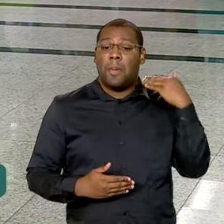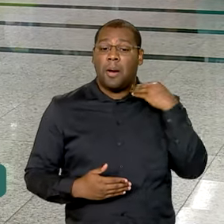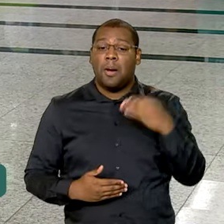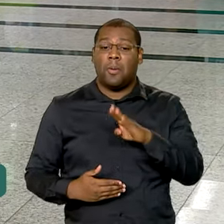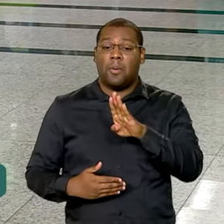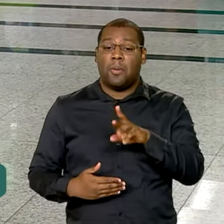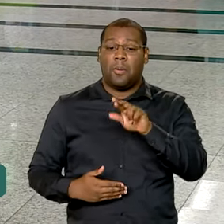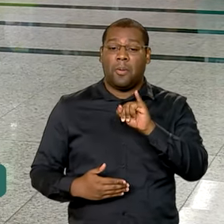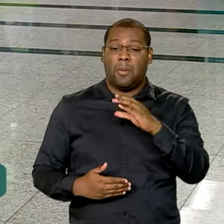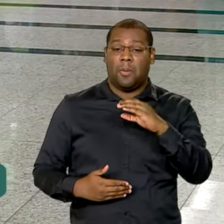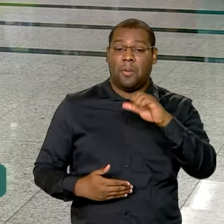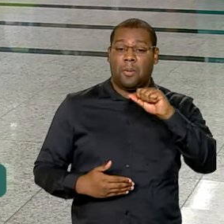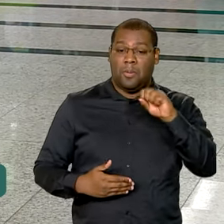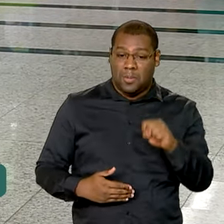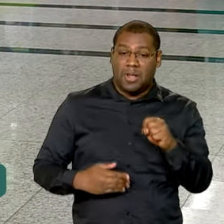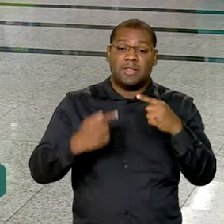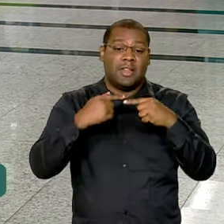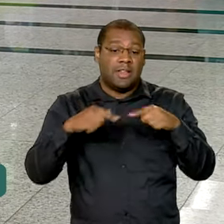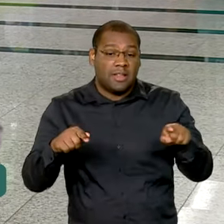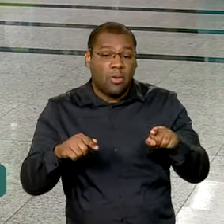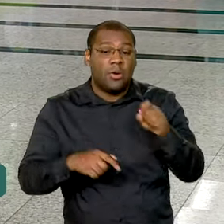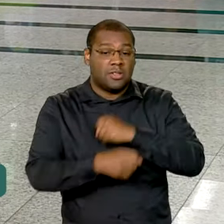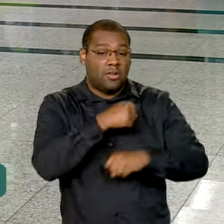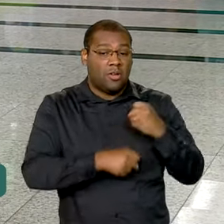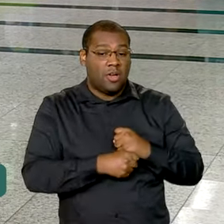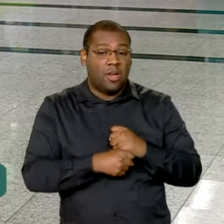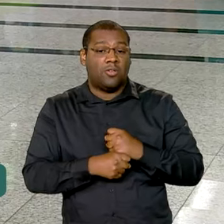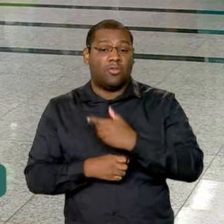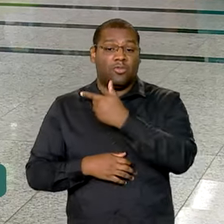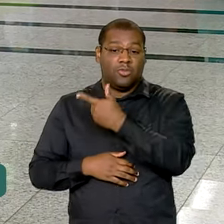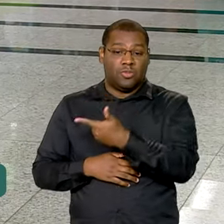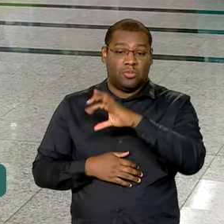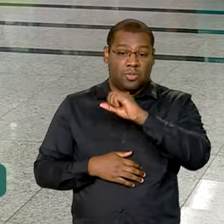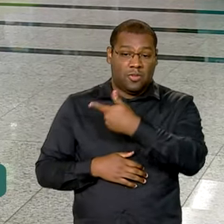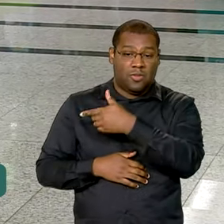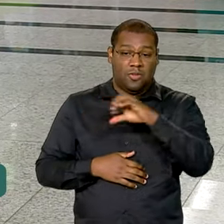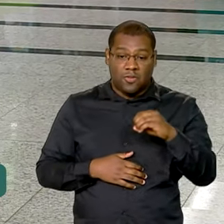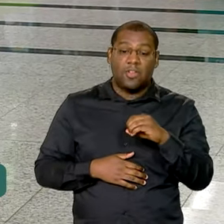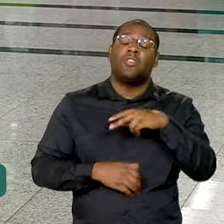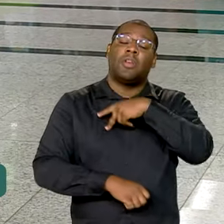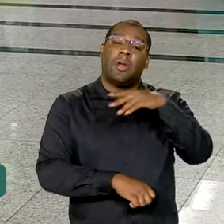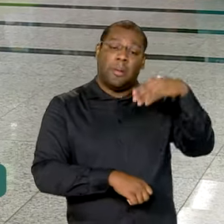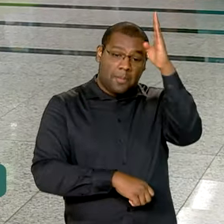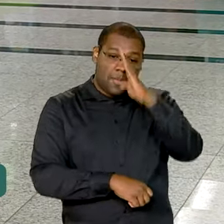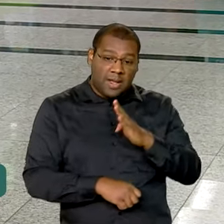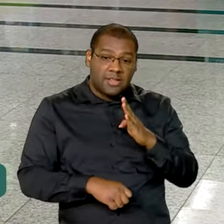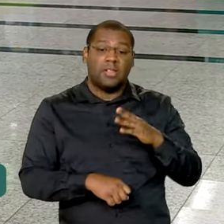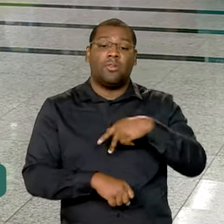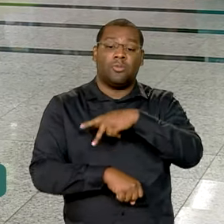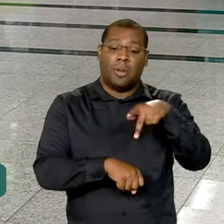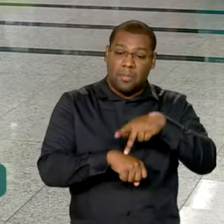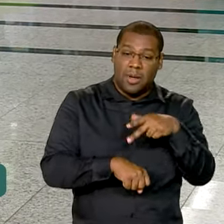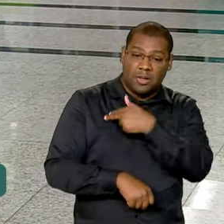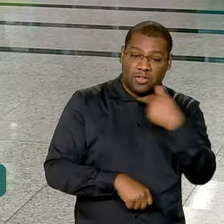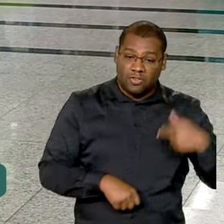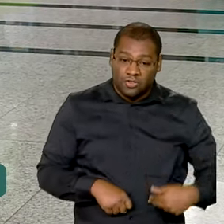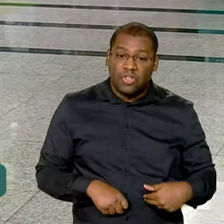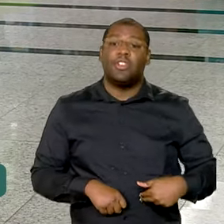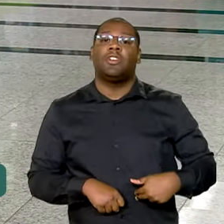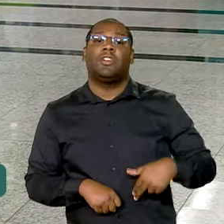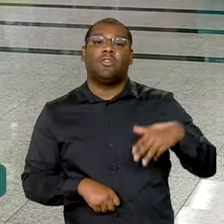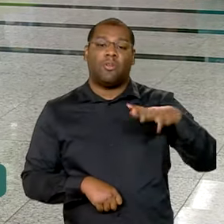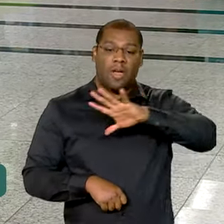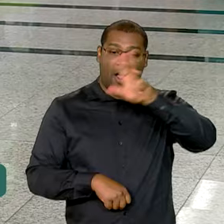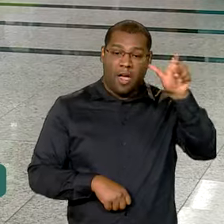Brasil, Rússia, Índia, China e África do Sul. E hoje conta ainda com Egito, Bangladesh e Emirados